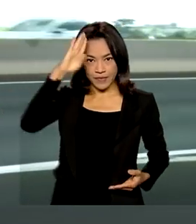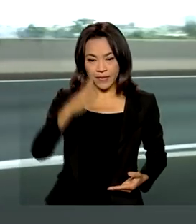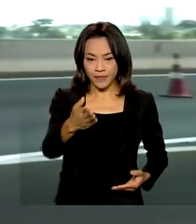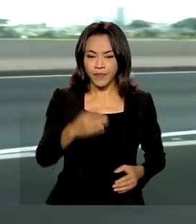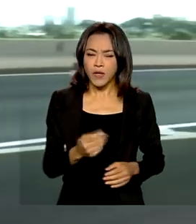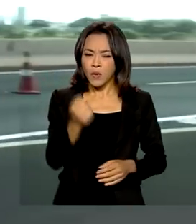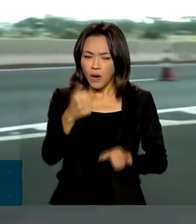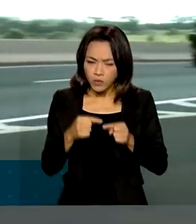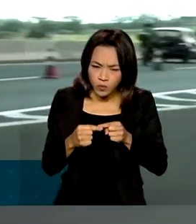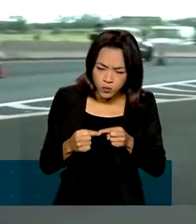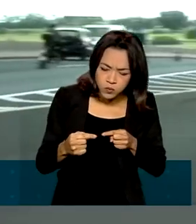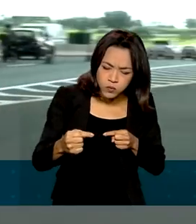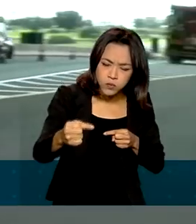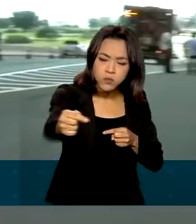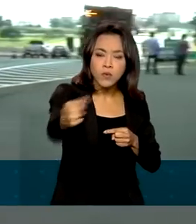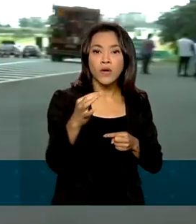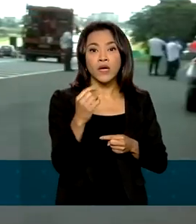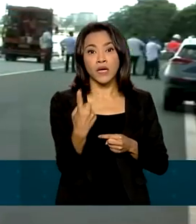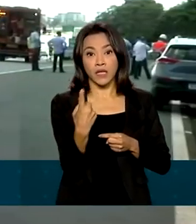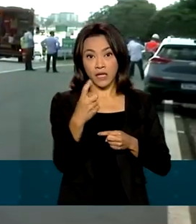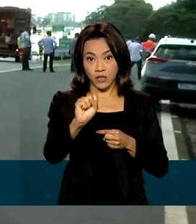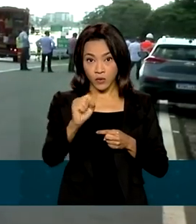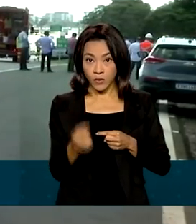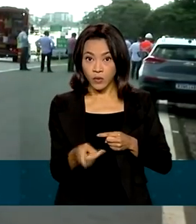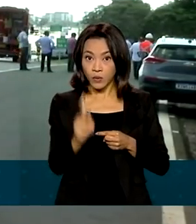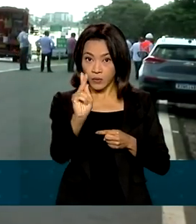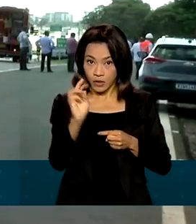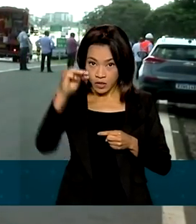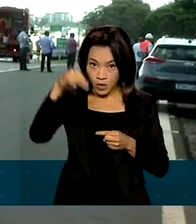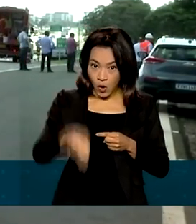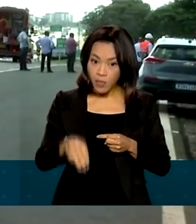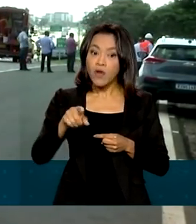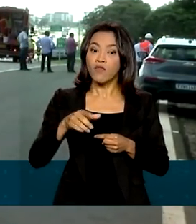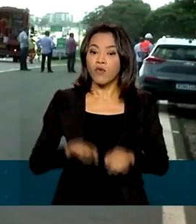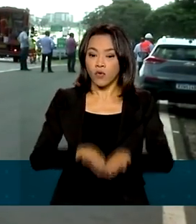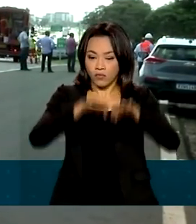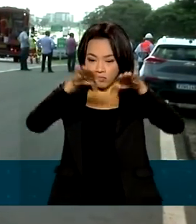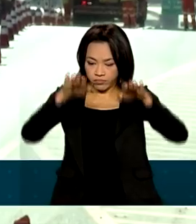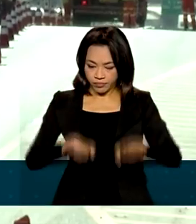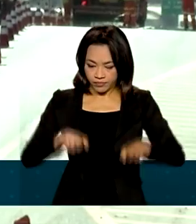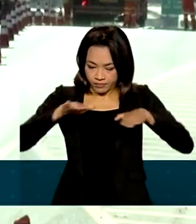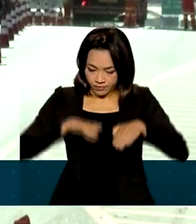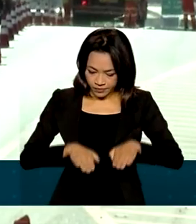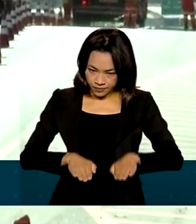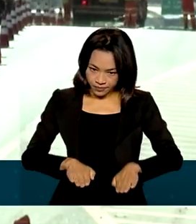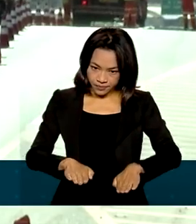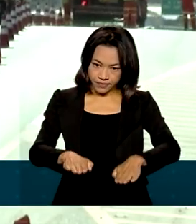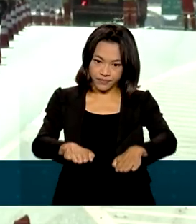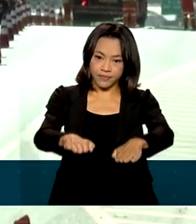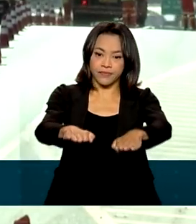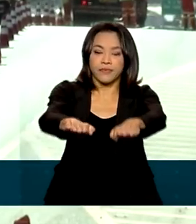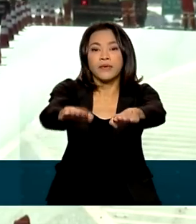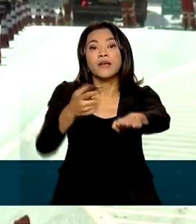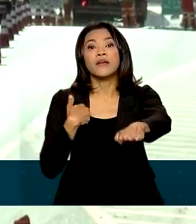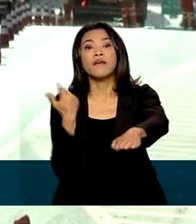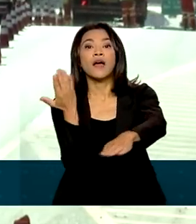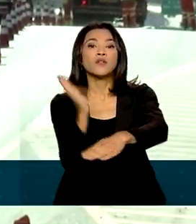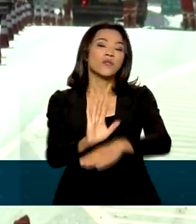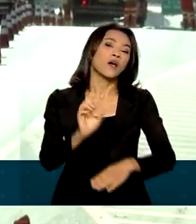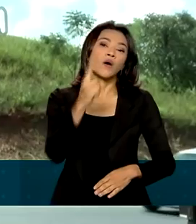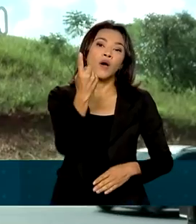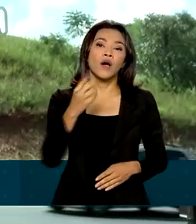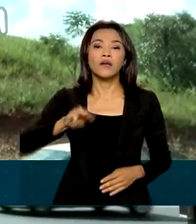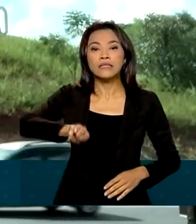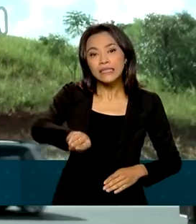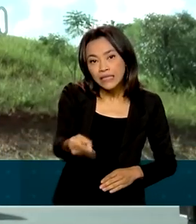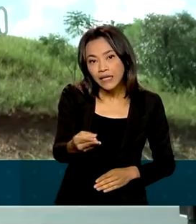quilômetros de travessia urbana da BR-153 foram duplicados e restaurados, e vão beneficiar quase um milhão de pessoas